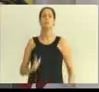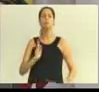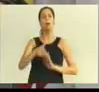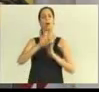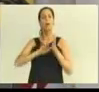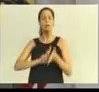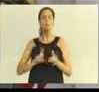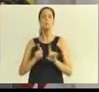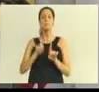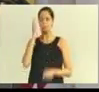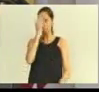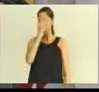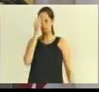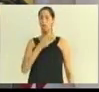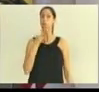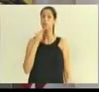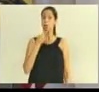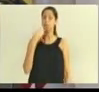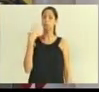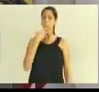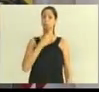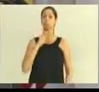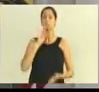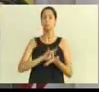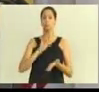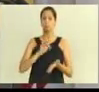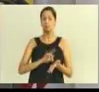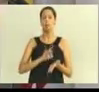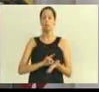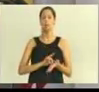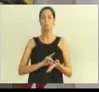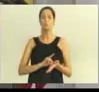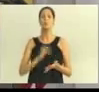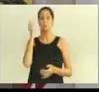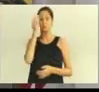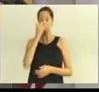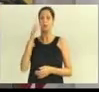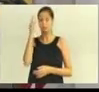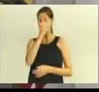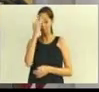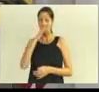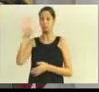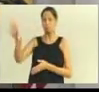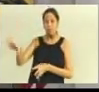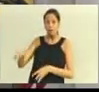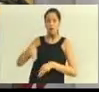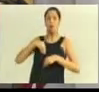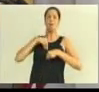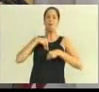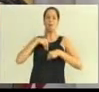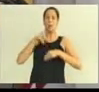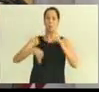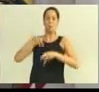tribuna. Certamente. Representando o que a população pensa e deseja do sistema, reconheço o trabalho que vossa excelência faz na